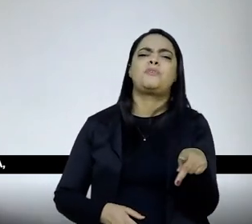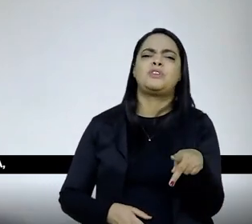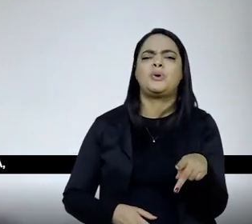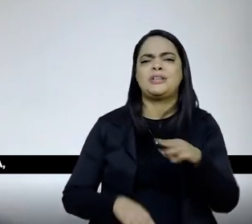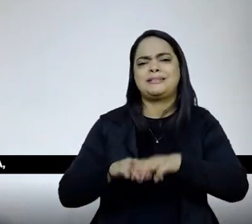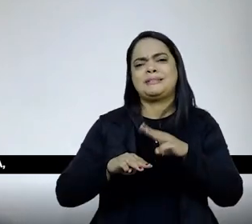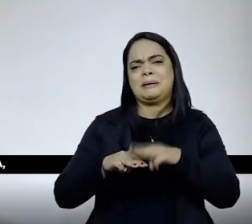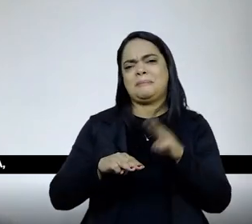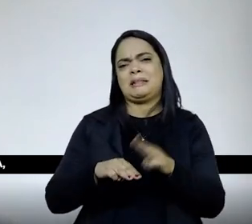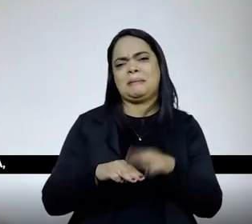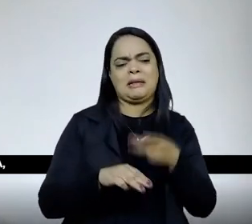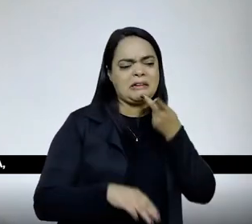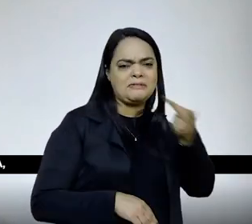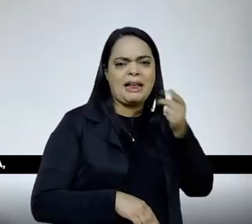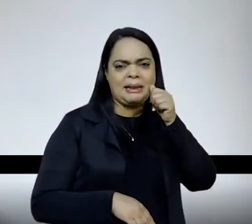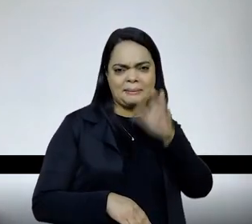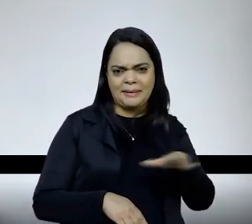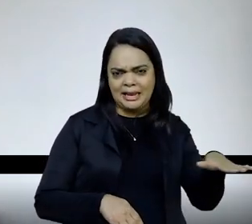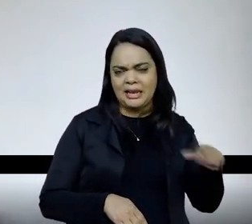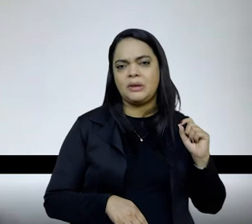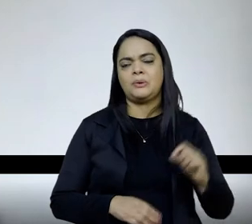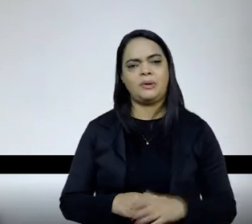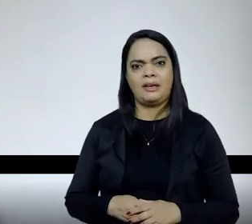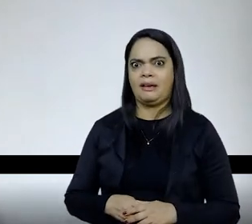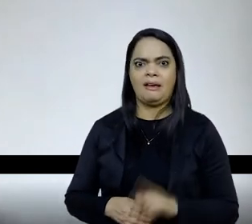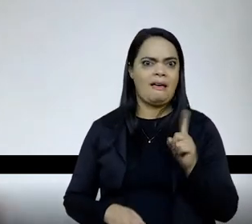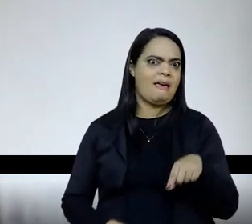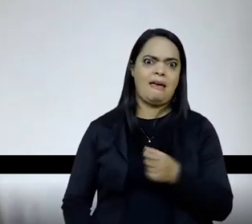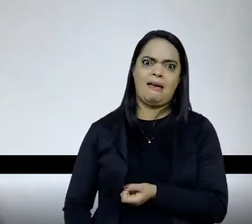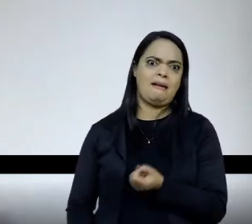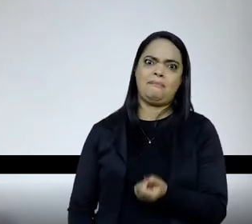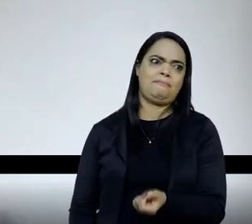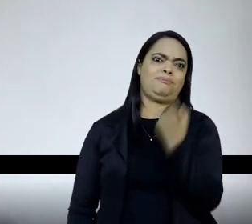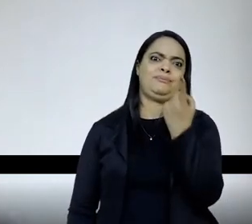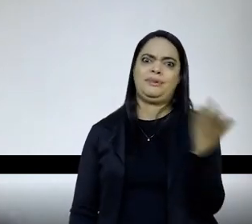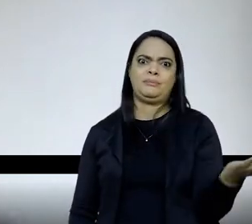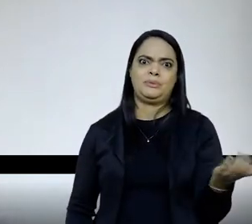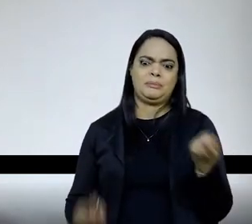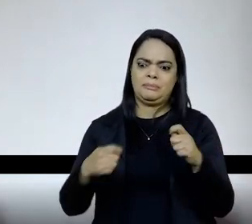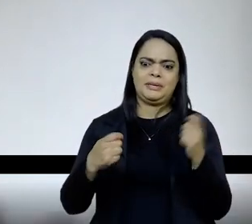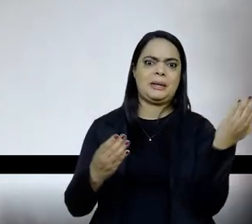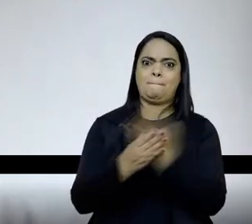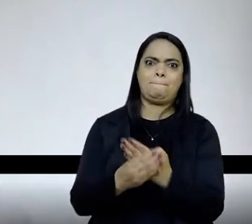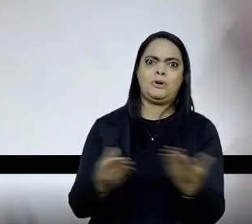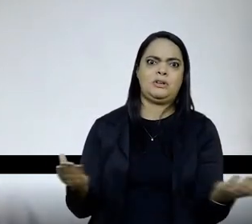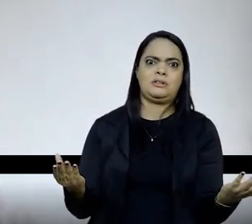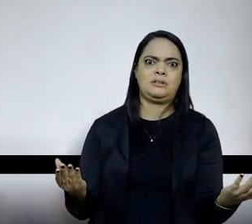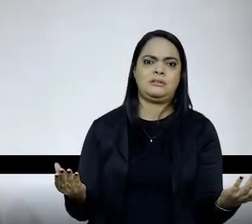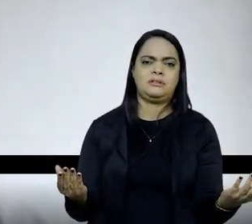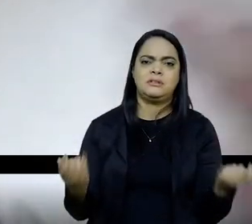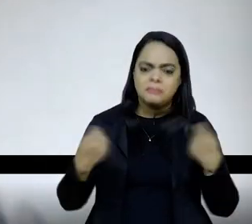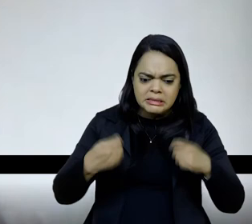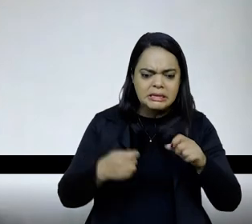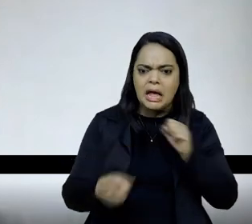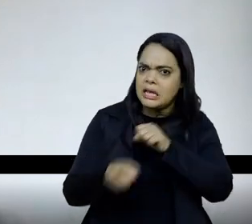meninas que estão estudando matemática para ser professores, é coisa de processo, de processar, de